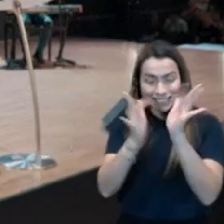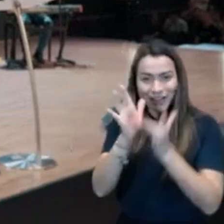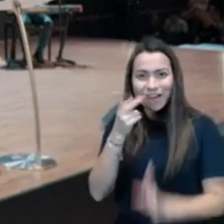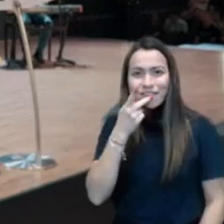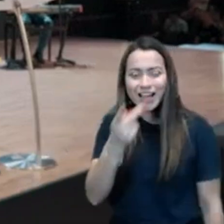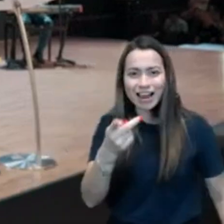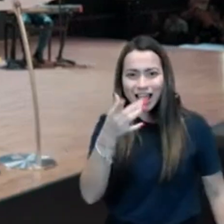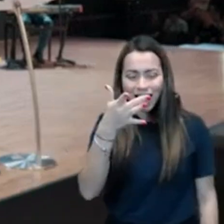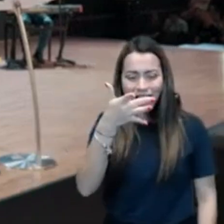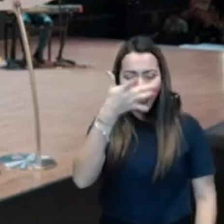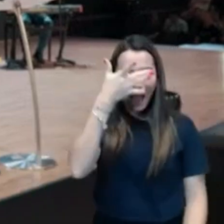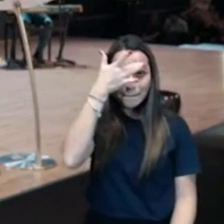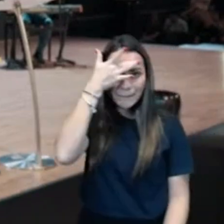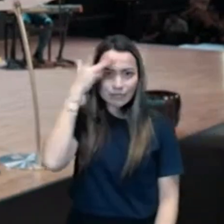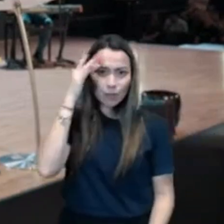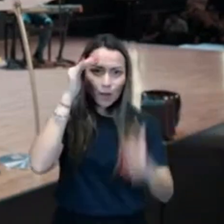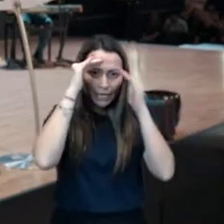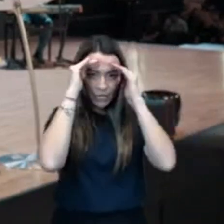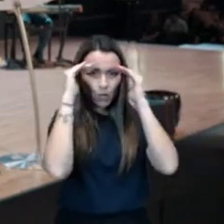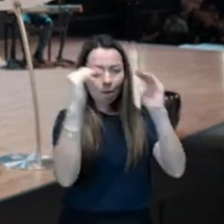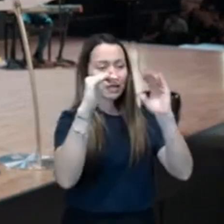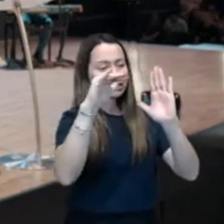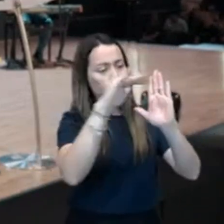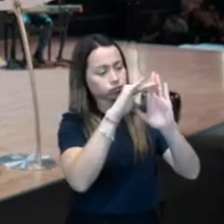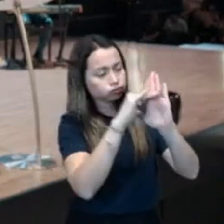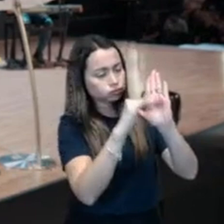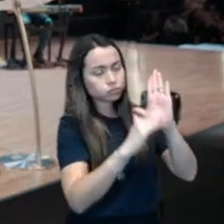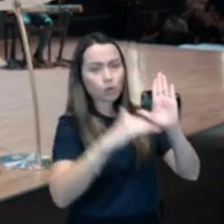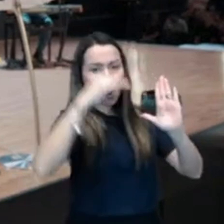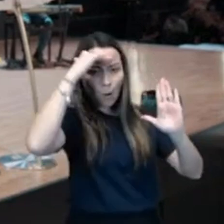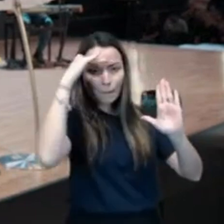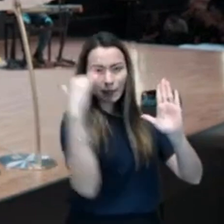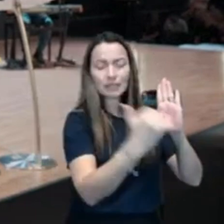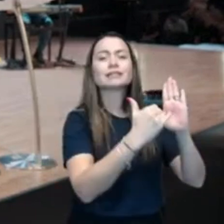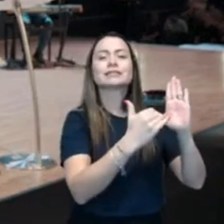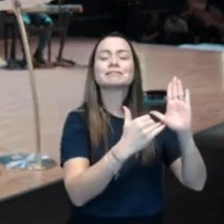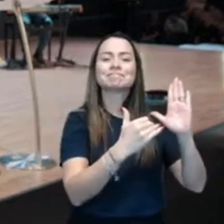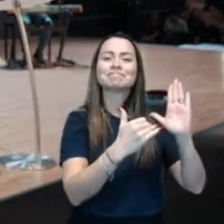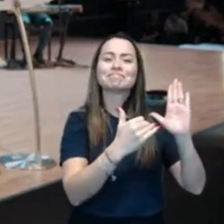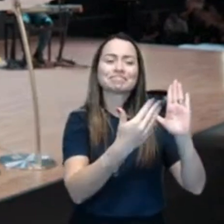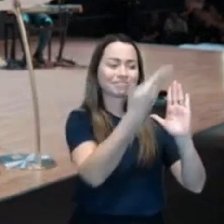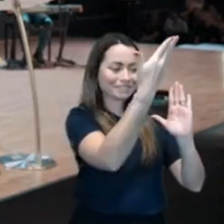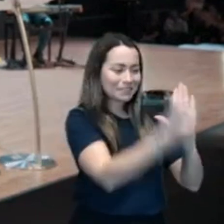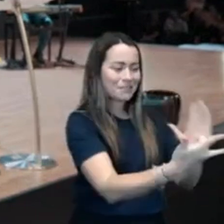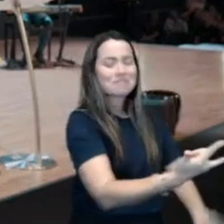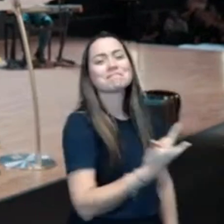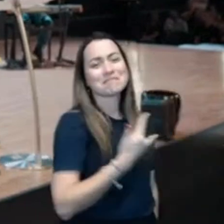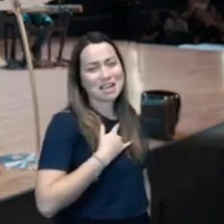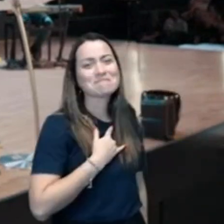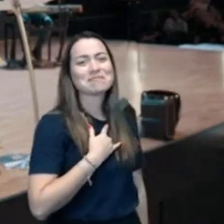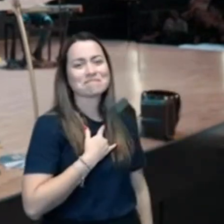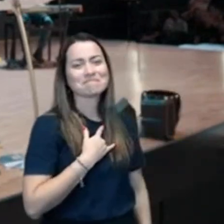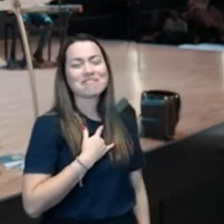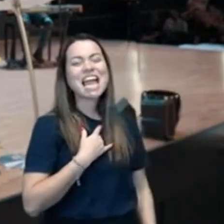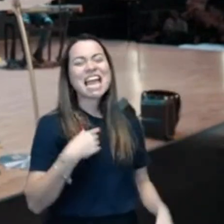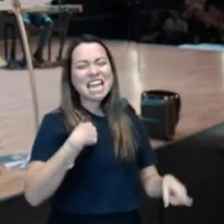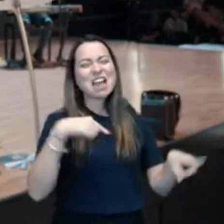E aquele que me ama será amado do meu Pai. Eu também o amarei, e me revelarei a Ele.